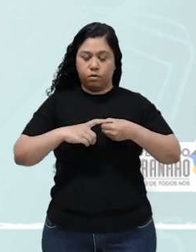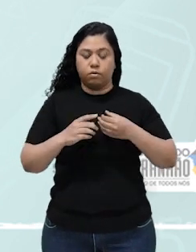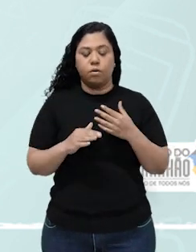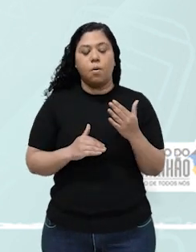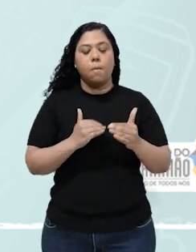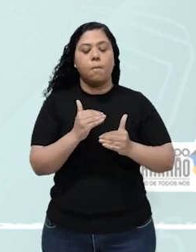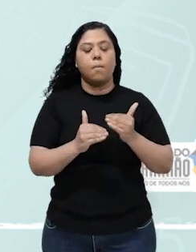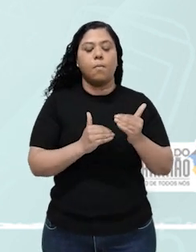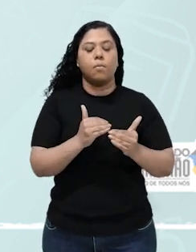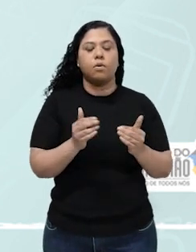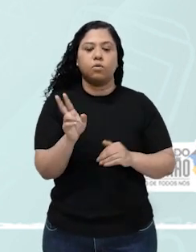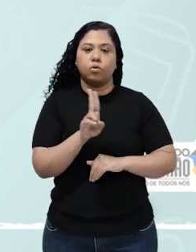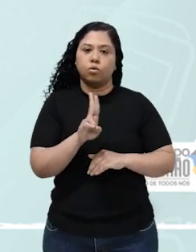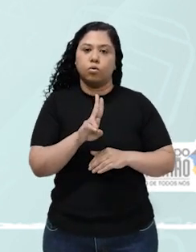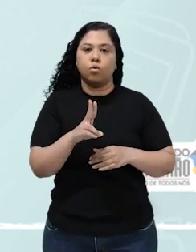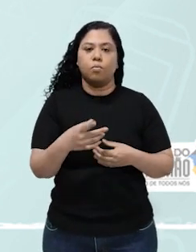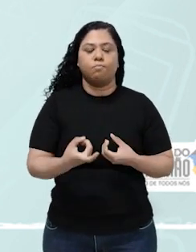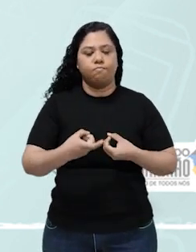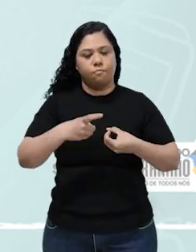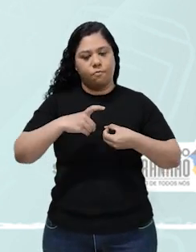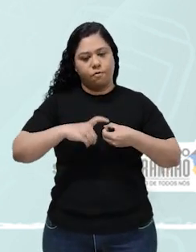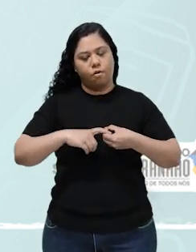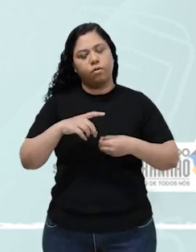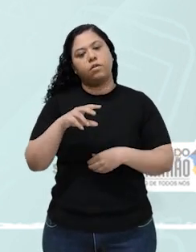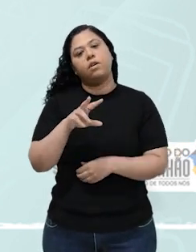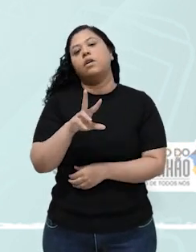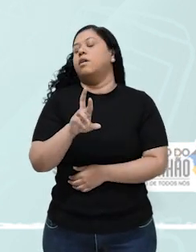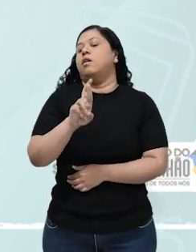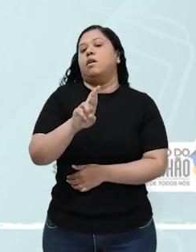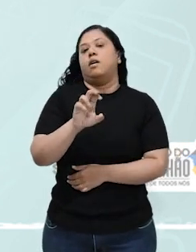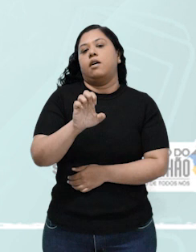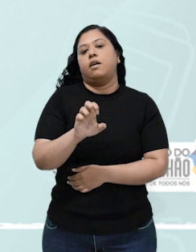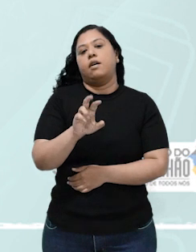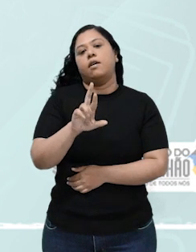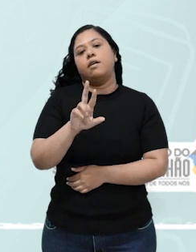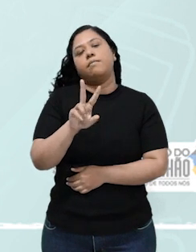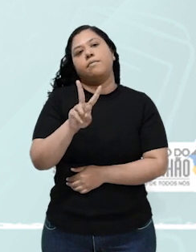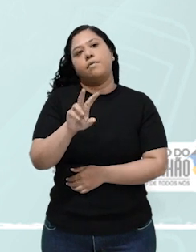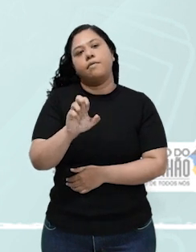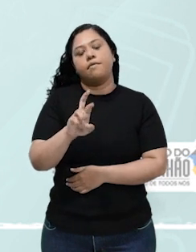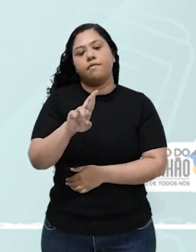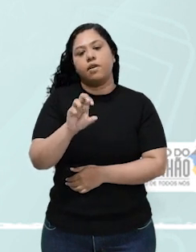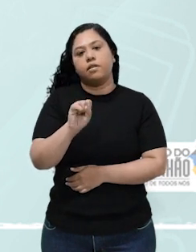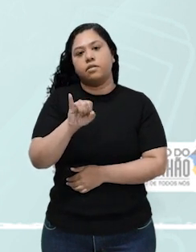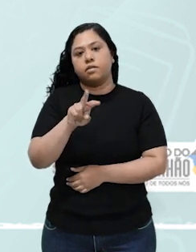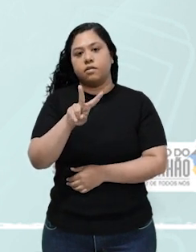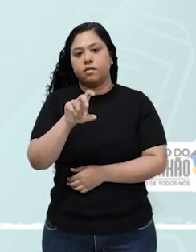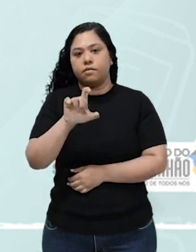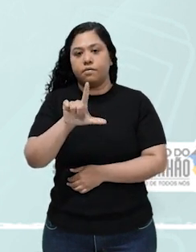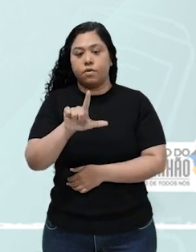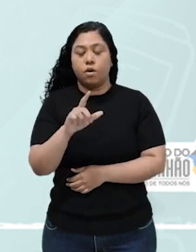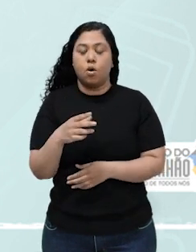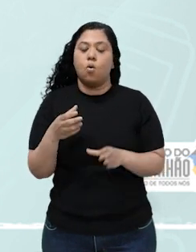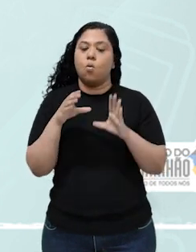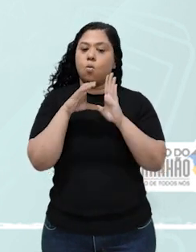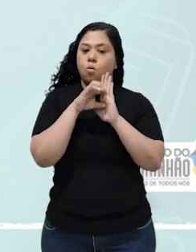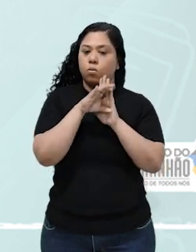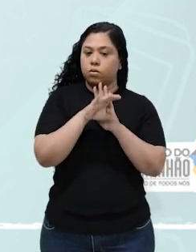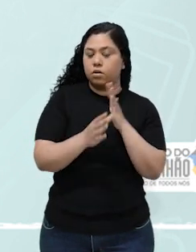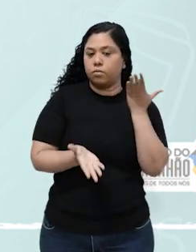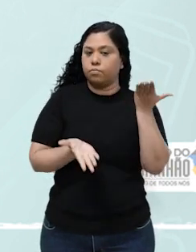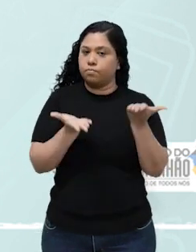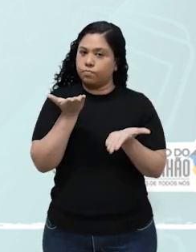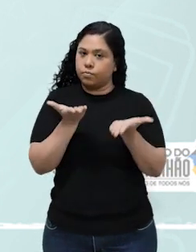processo de um processo reversível, reações reversíveis. O conceito de equilíbrio químico